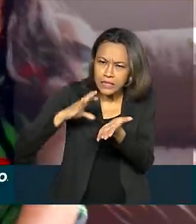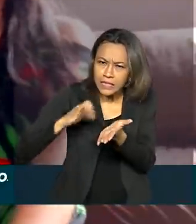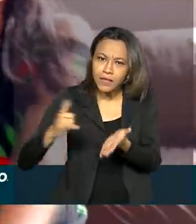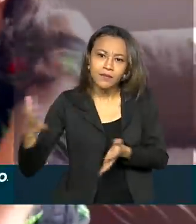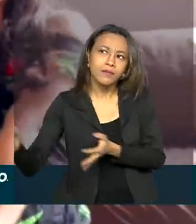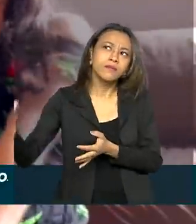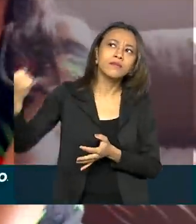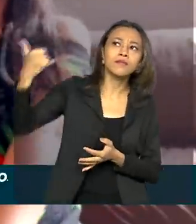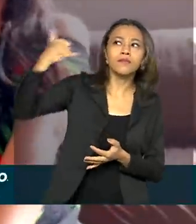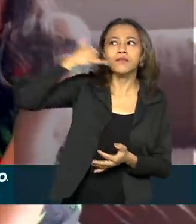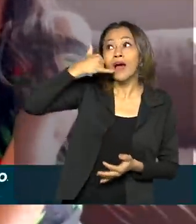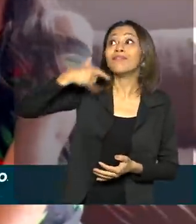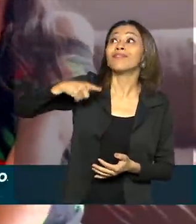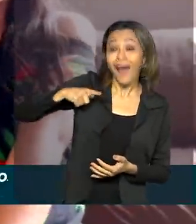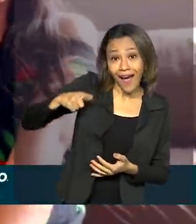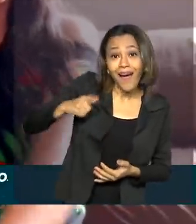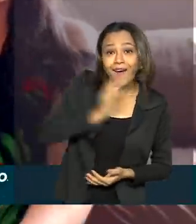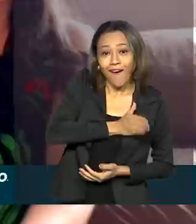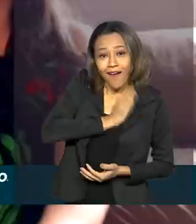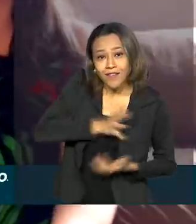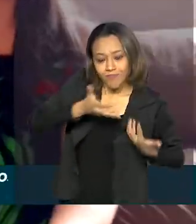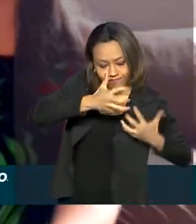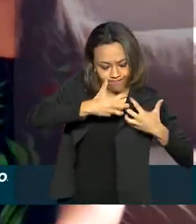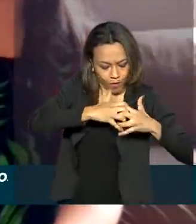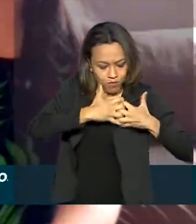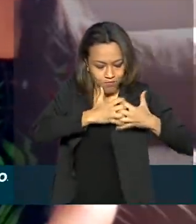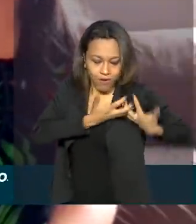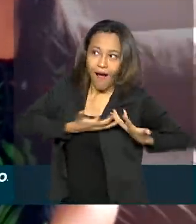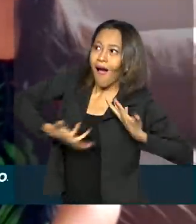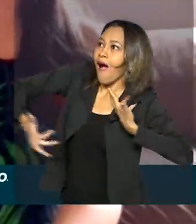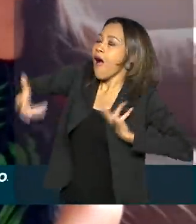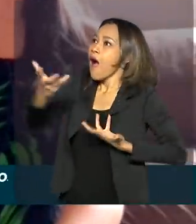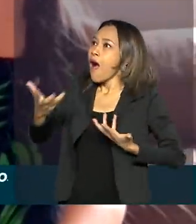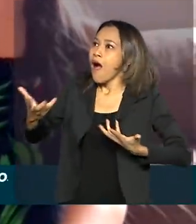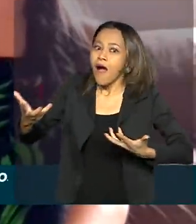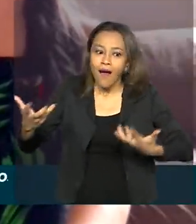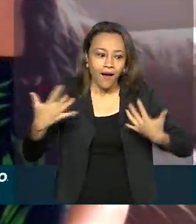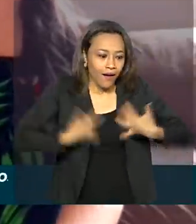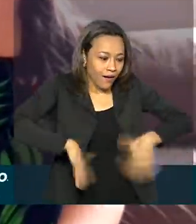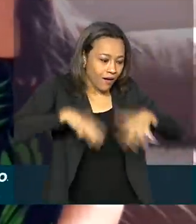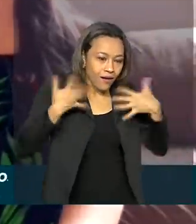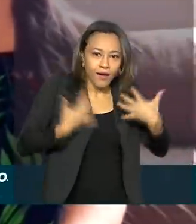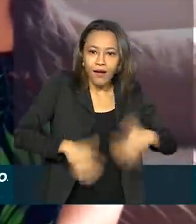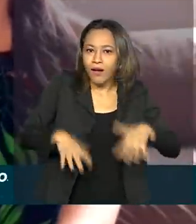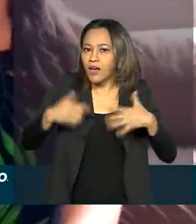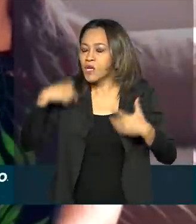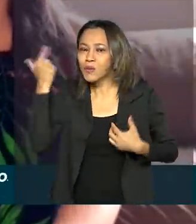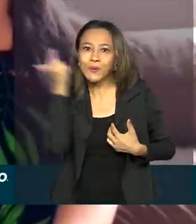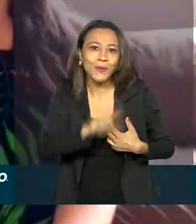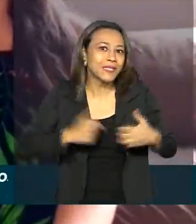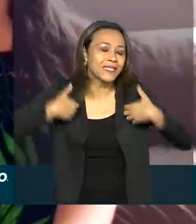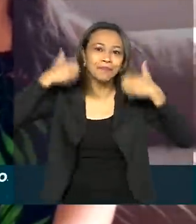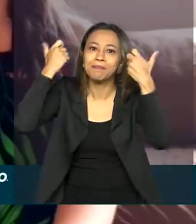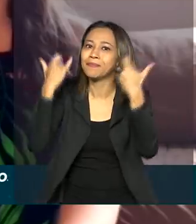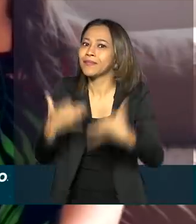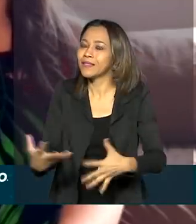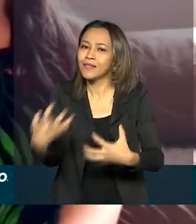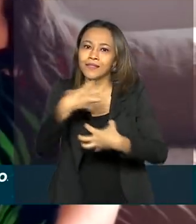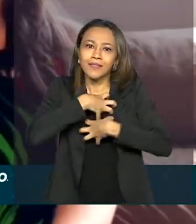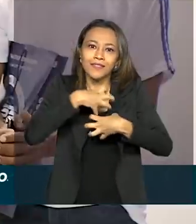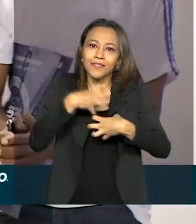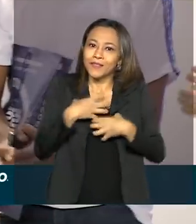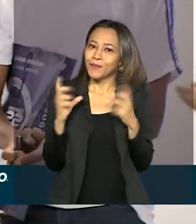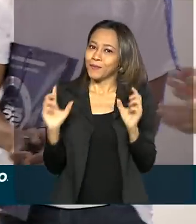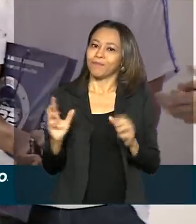notícia de um coração chegou para a gente e foi assim... A gente não consegue nem explicar o que a gente sentiu no